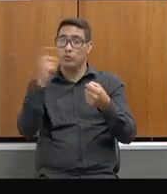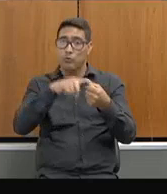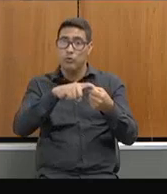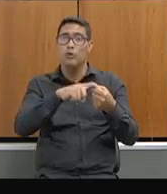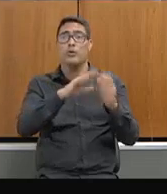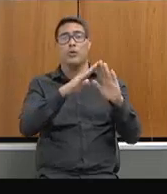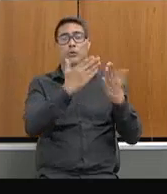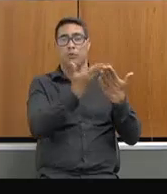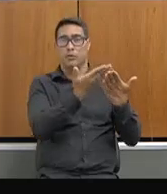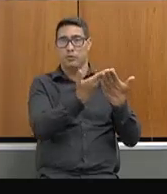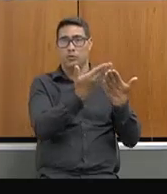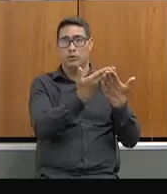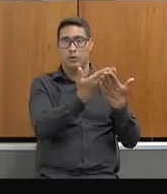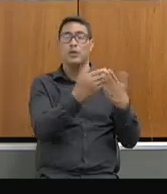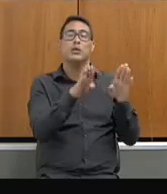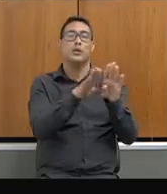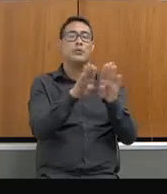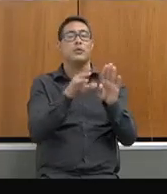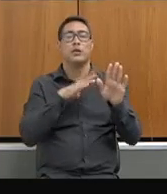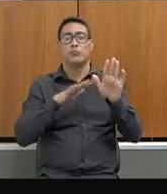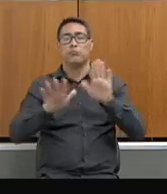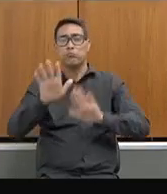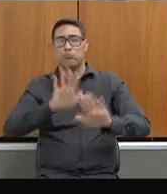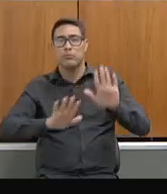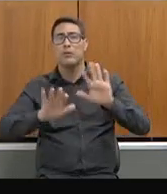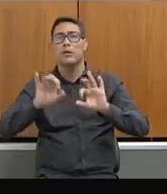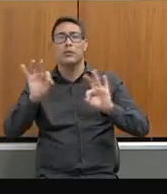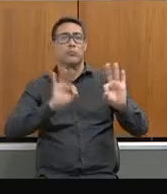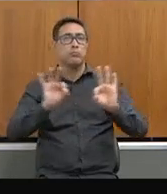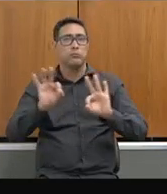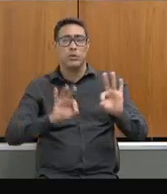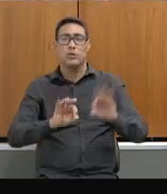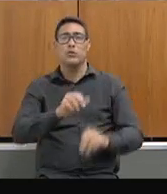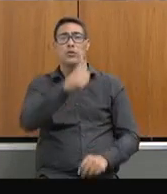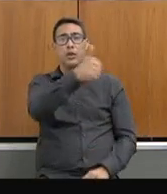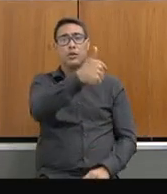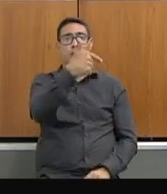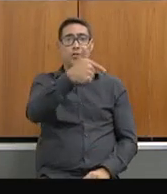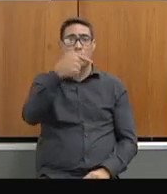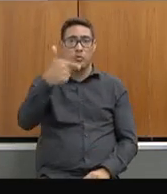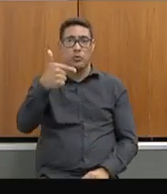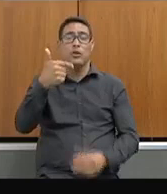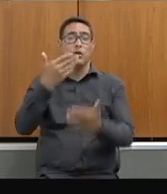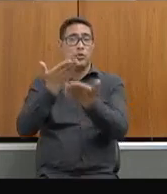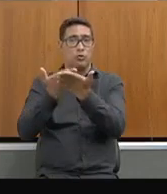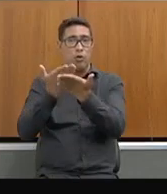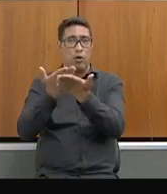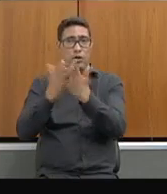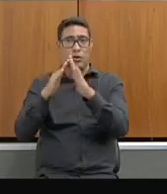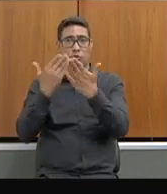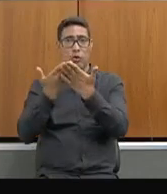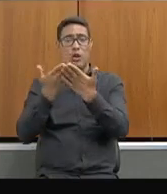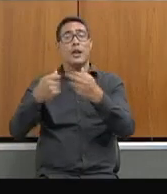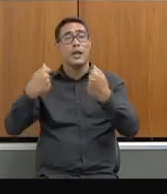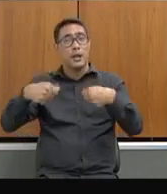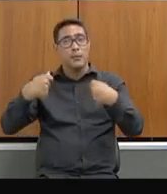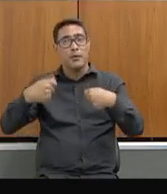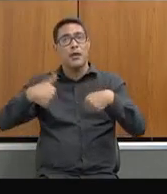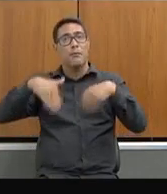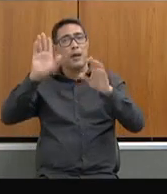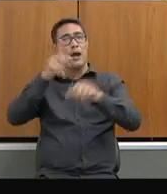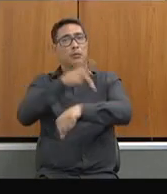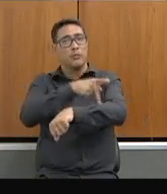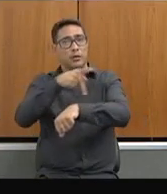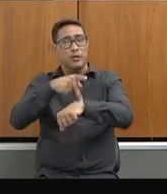um trabalho cuidadoso, que selecionamos 222 escolas que necessitavam de maior acompanhamento pedagógico e